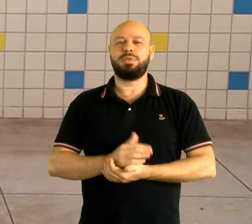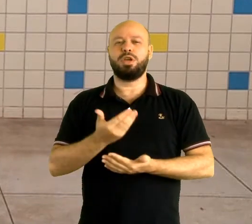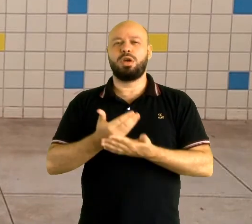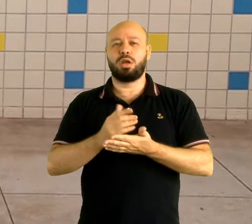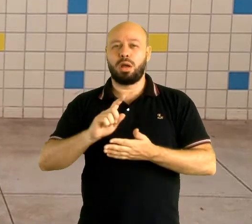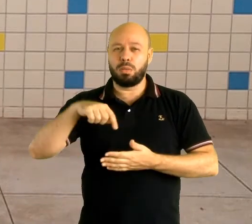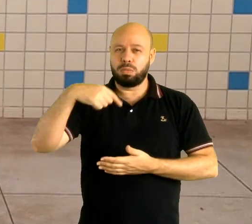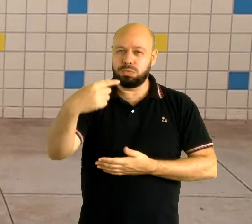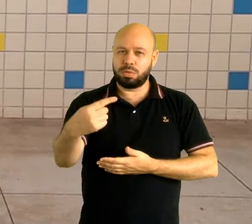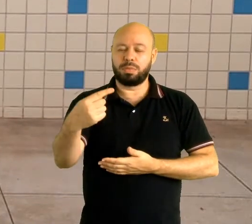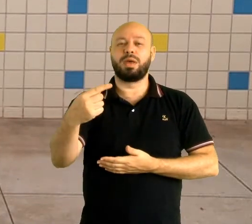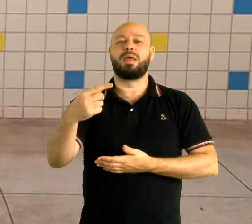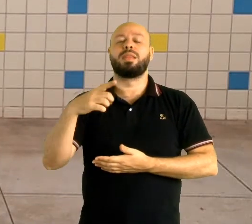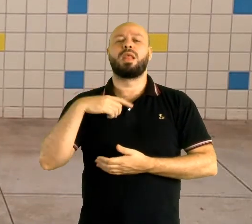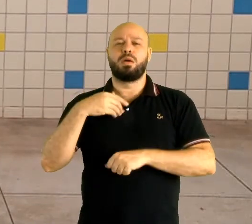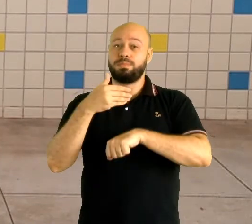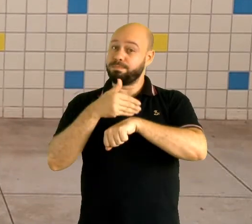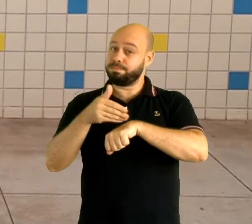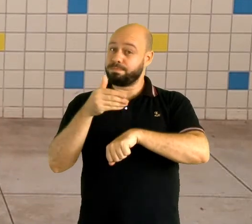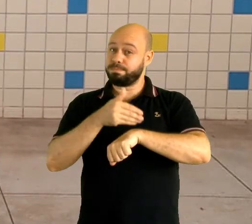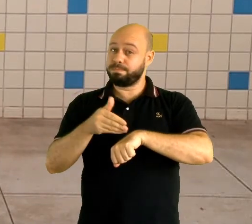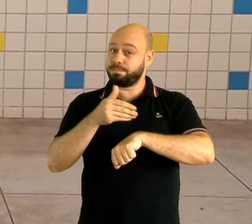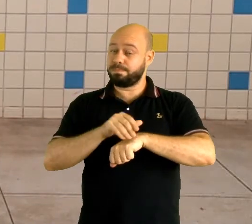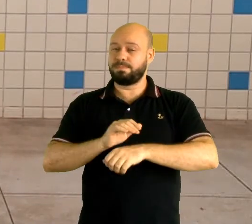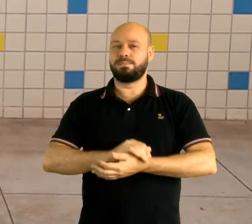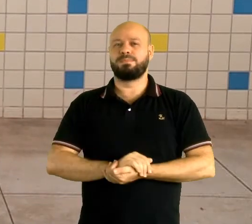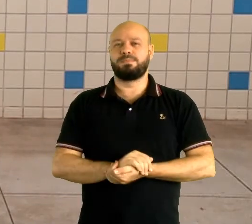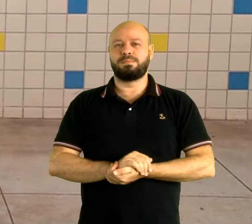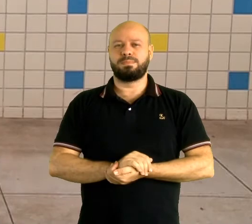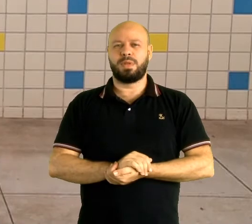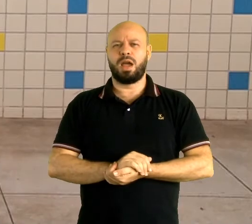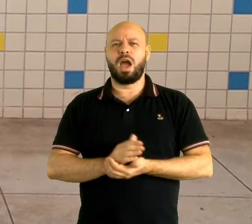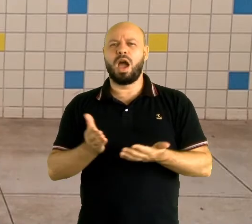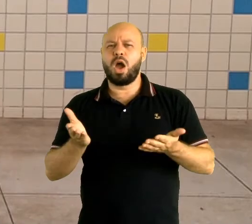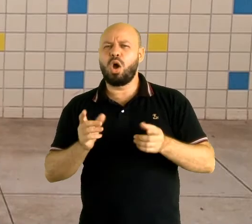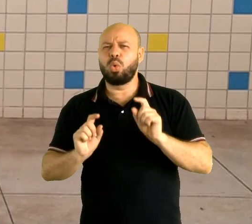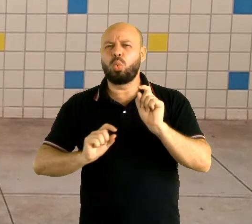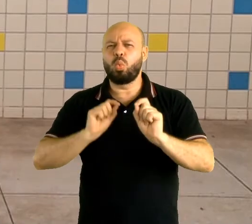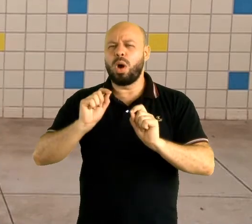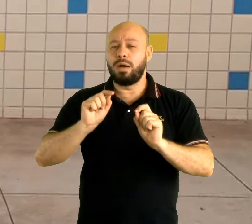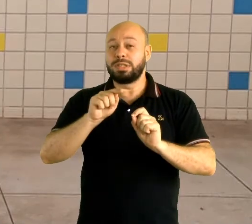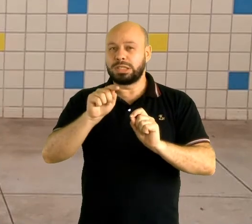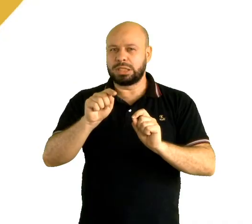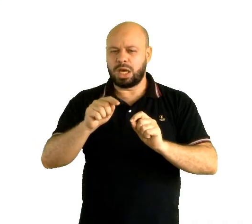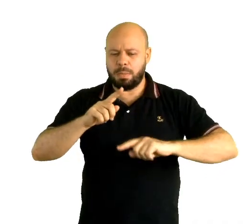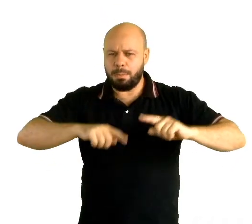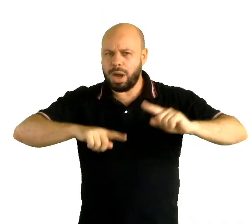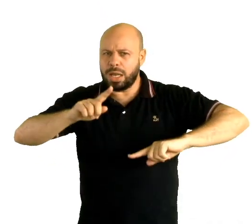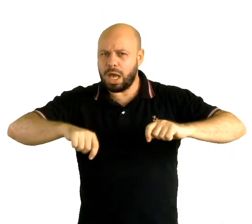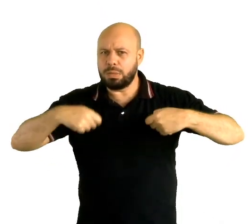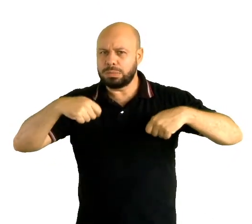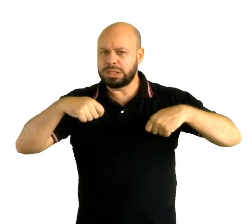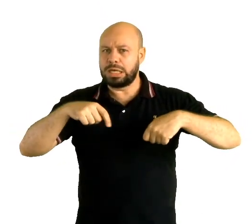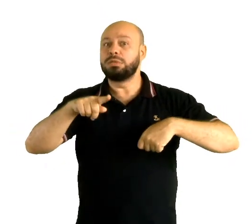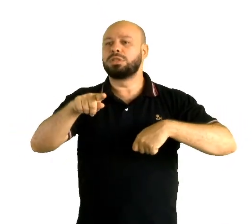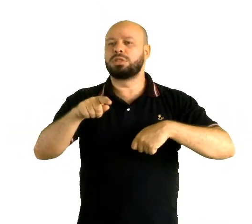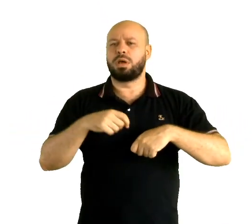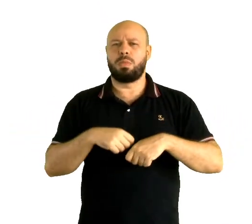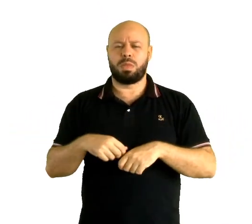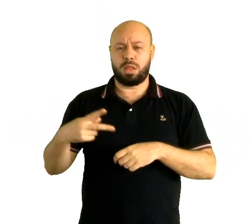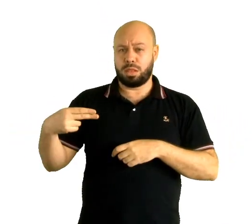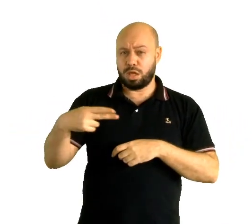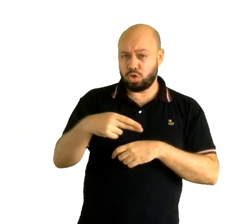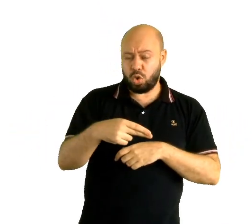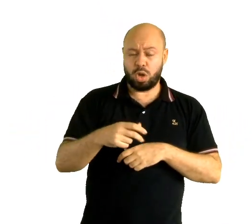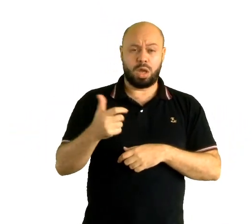nós vamos fazer o trabalho prático. Enquanto isso, providencie os materiais que vamos usar. Tesoura,